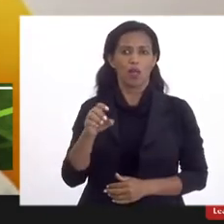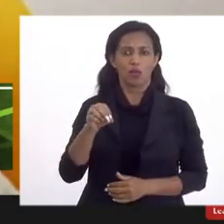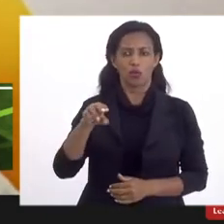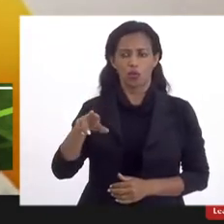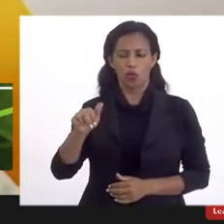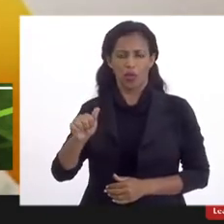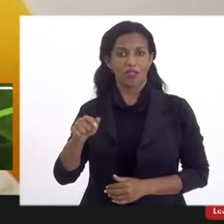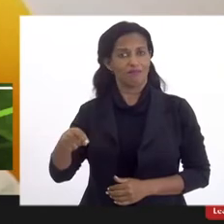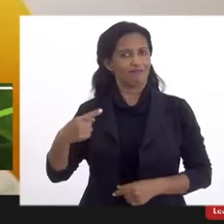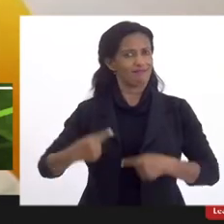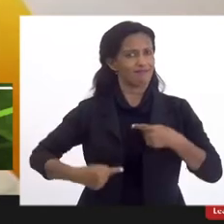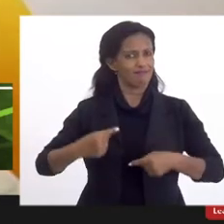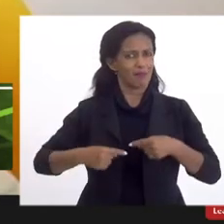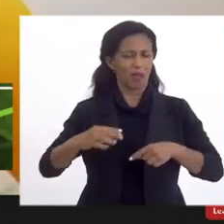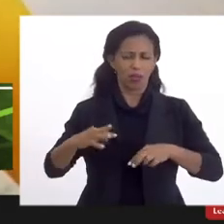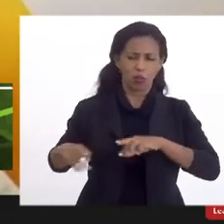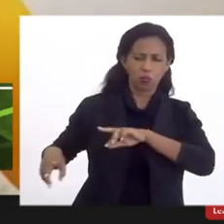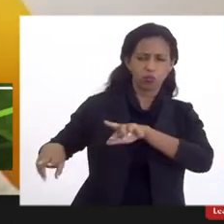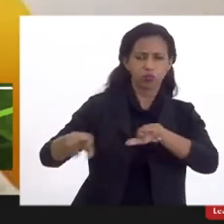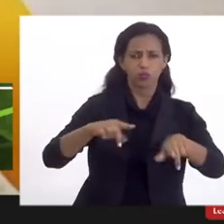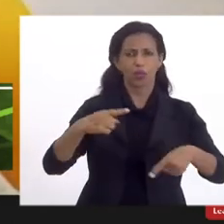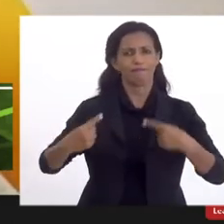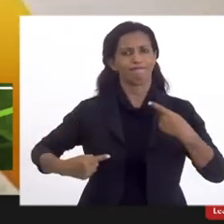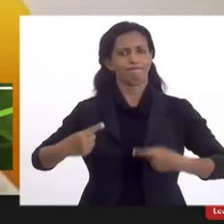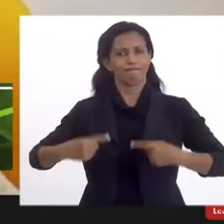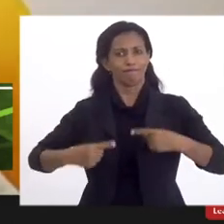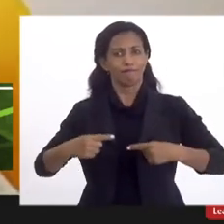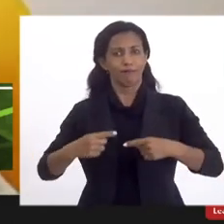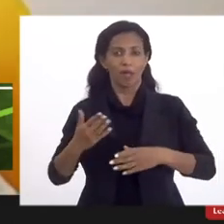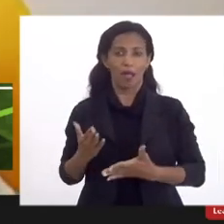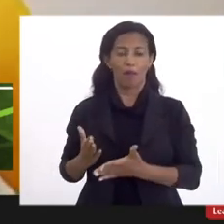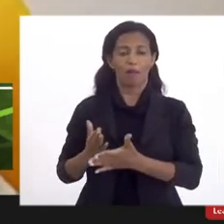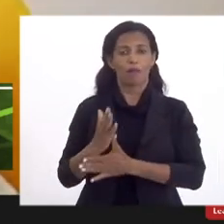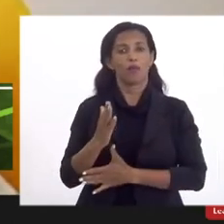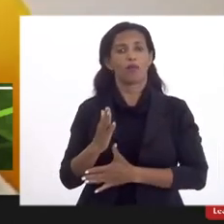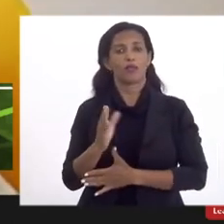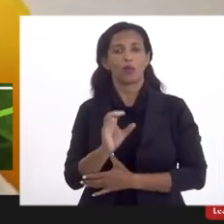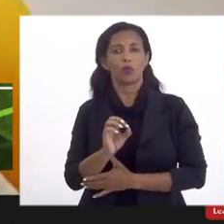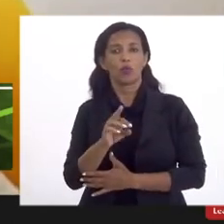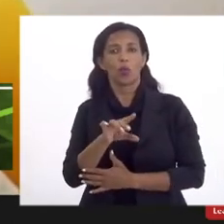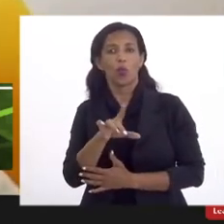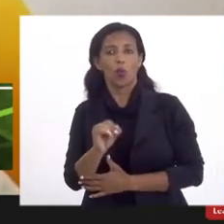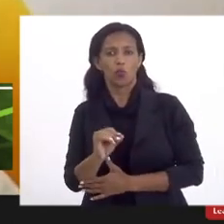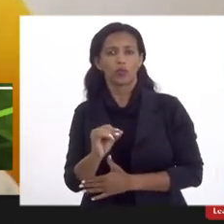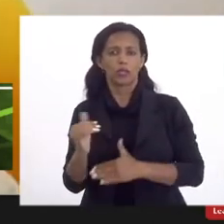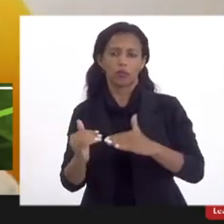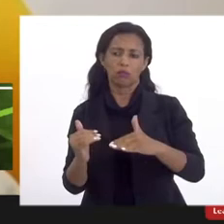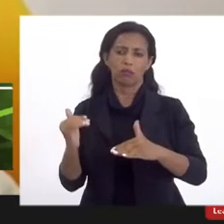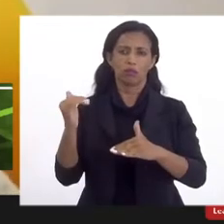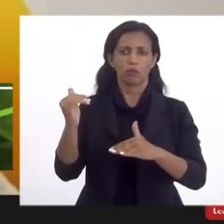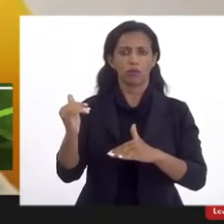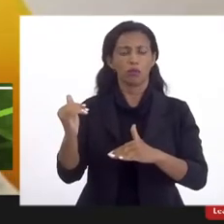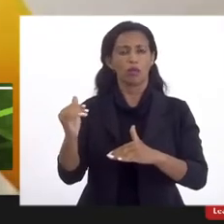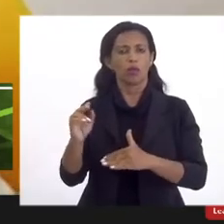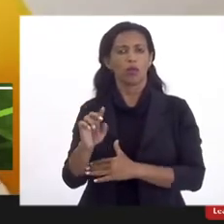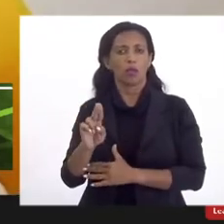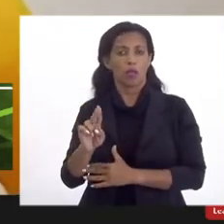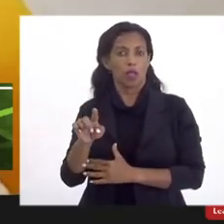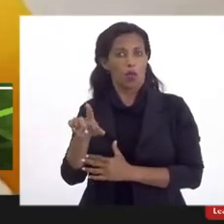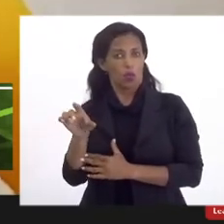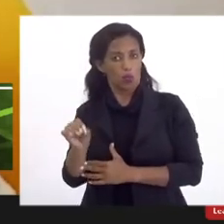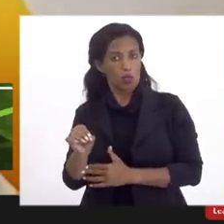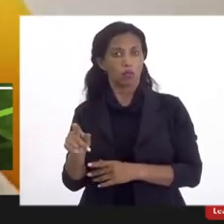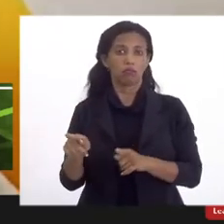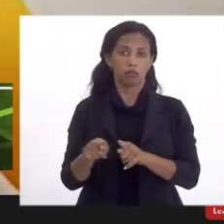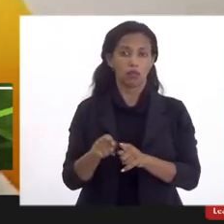comunidade universitária, levou à aprovação do Conselho Superior da Universidade, essa posição foi levada